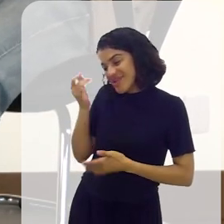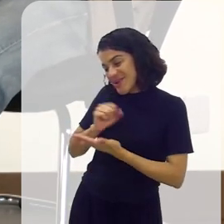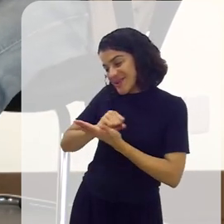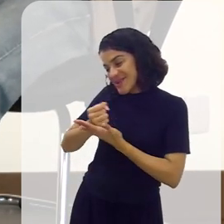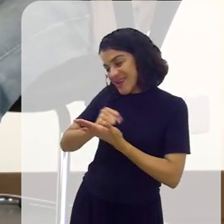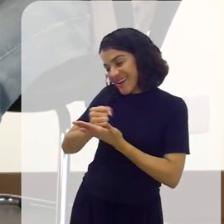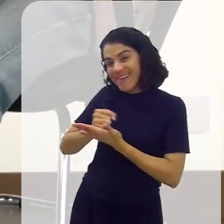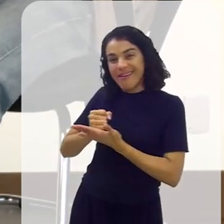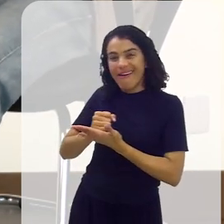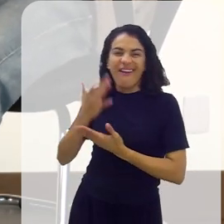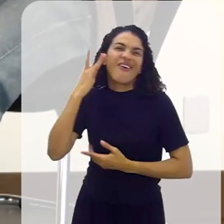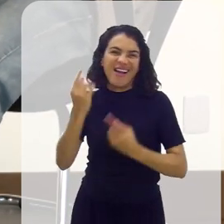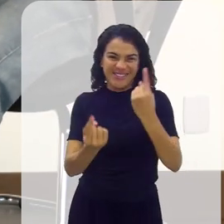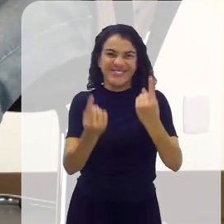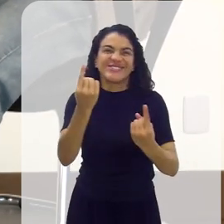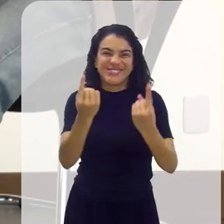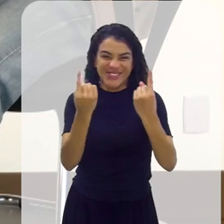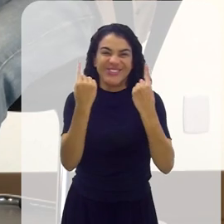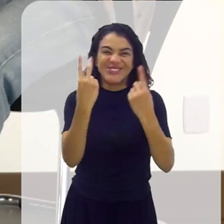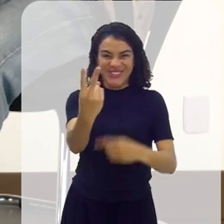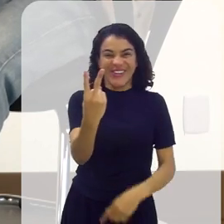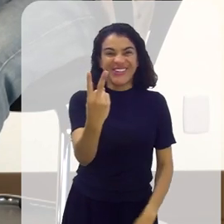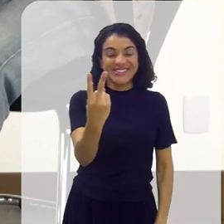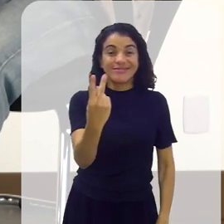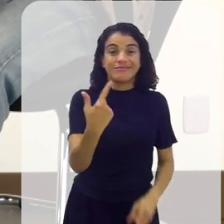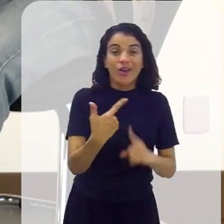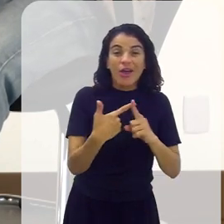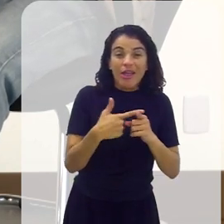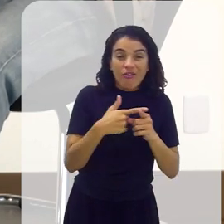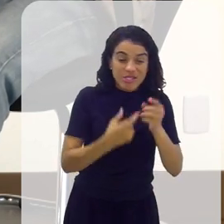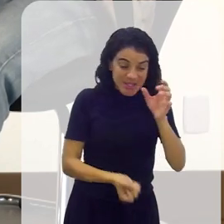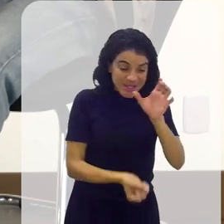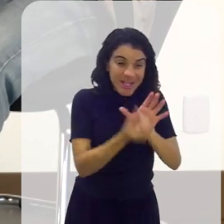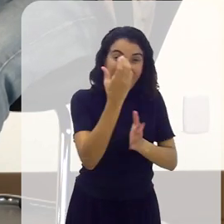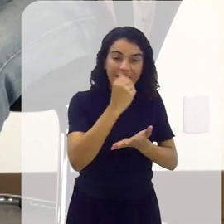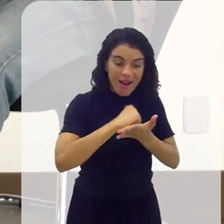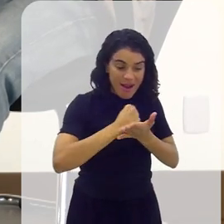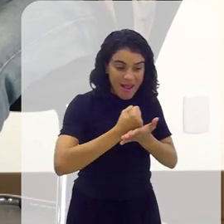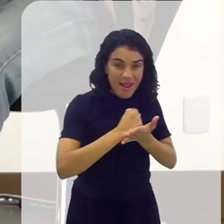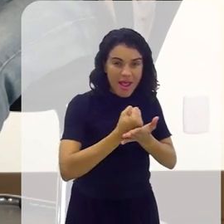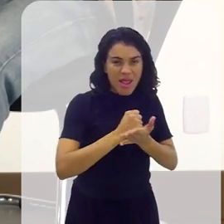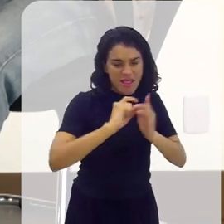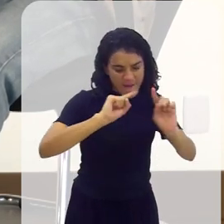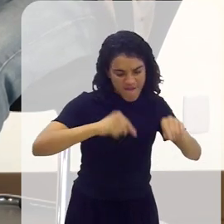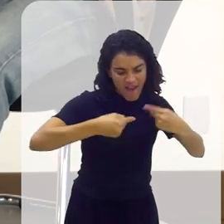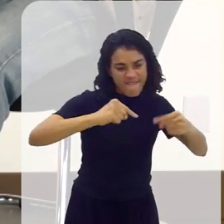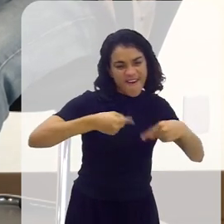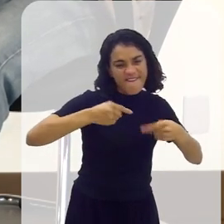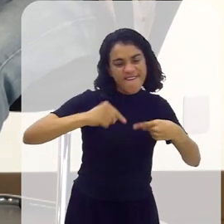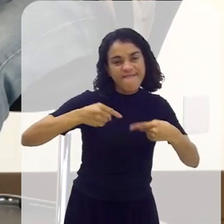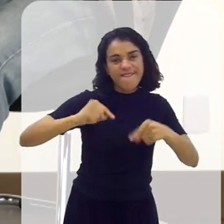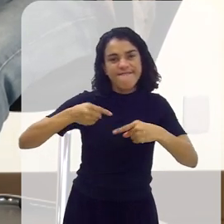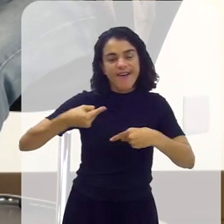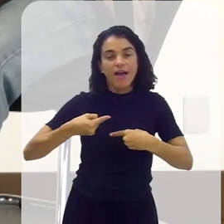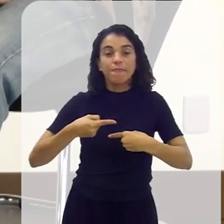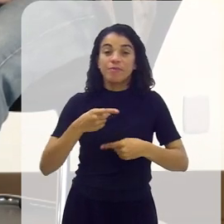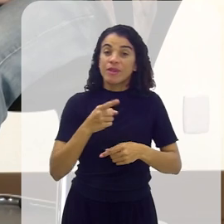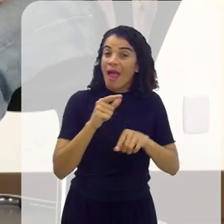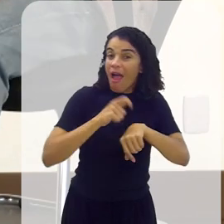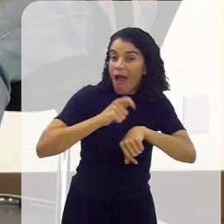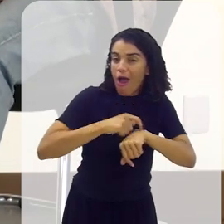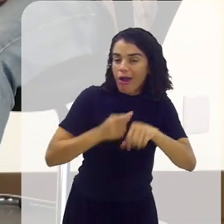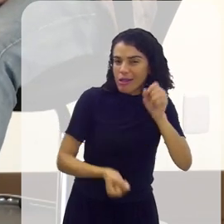Ah, difícil dizer. Eu acho os dois. Porque, quando você está desenvolvendo, tem os desafios do desenvolvimento. você está